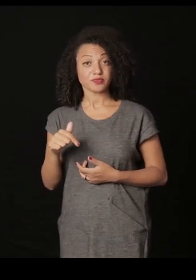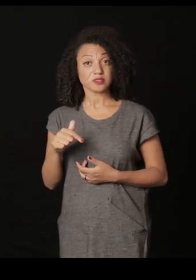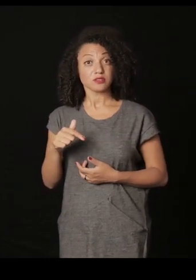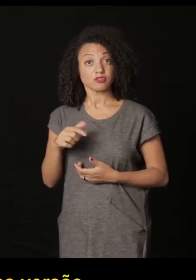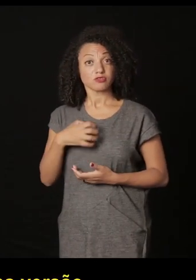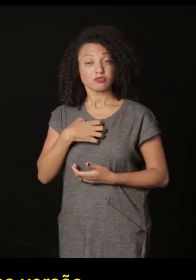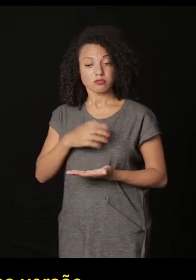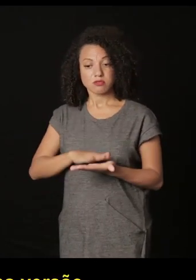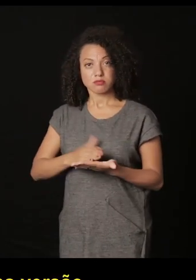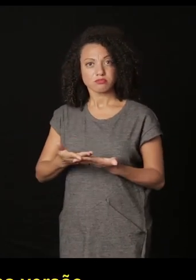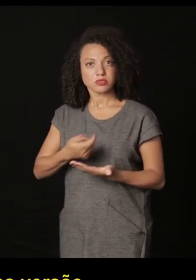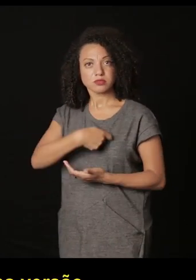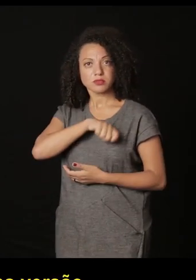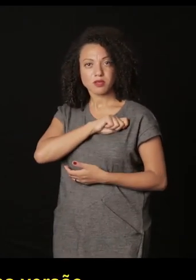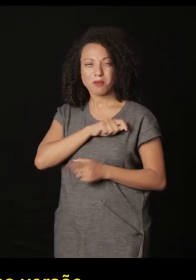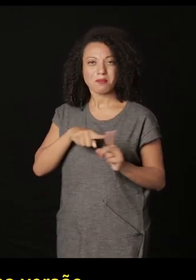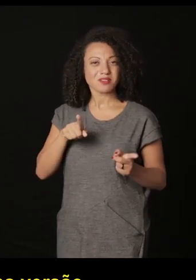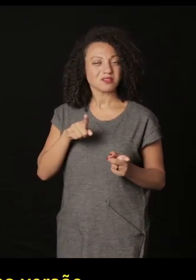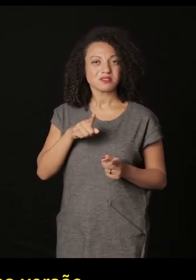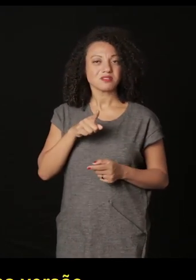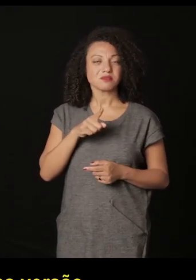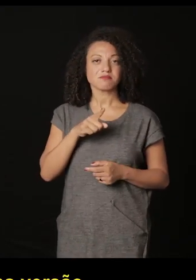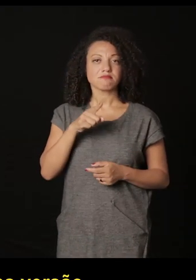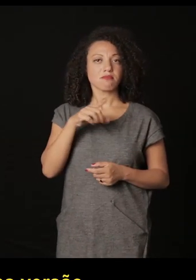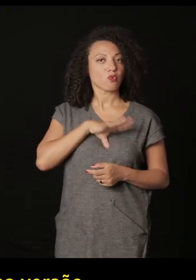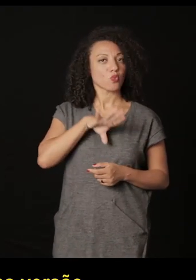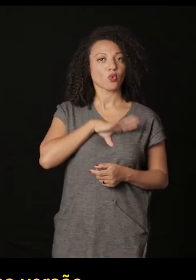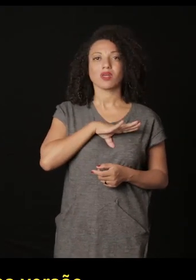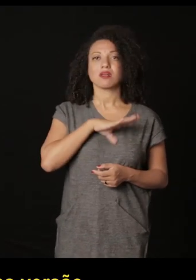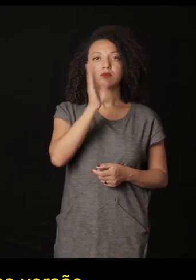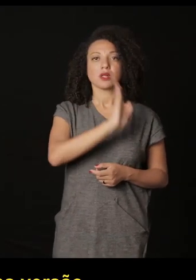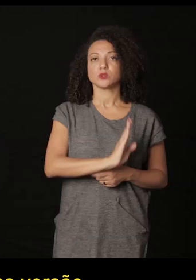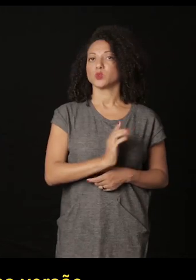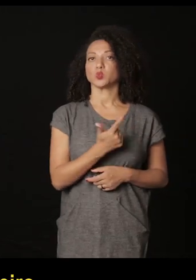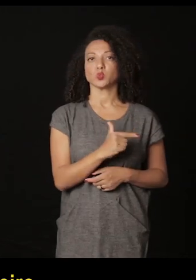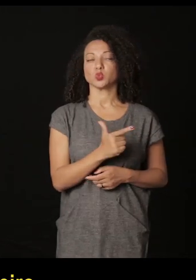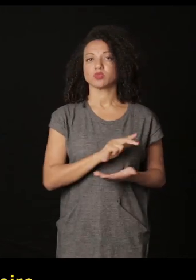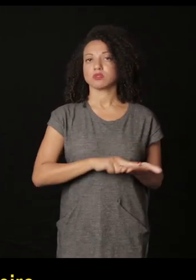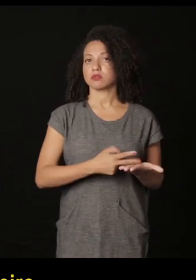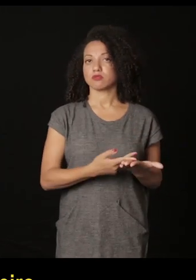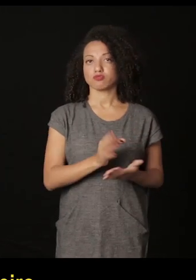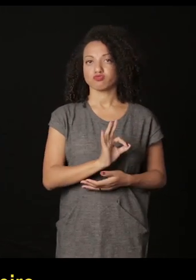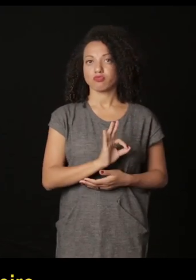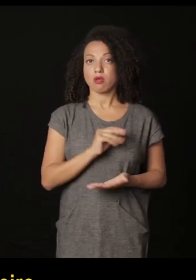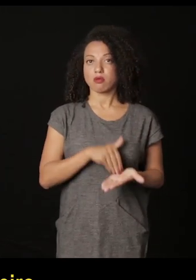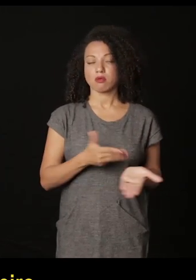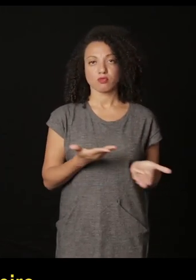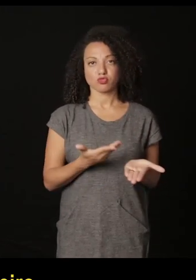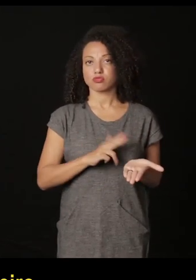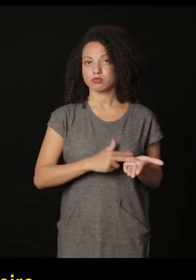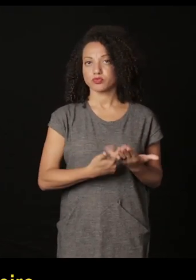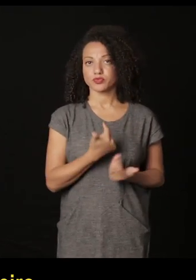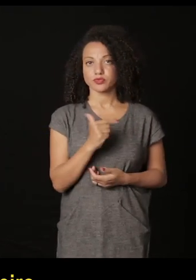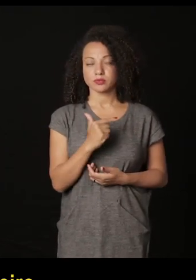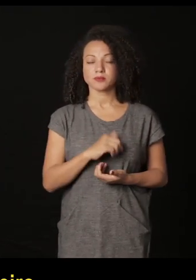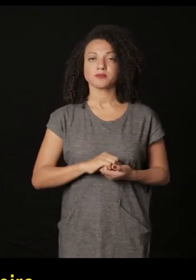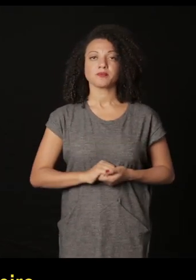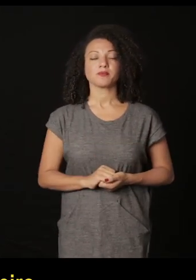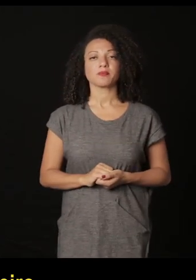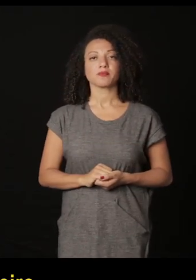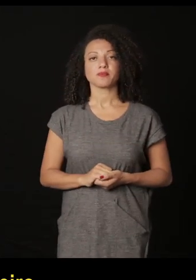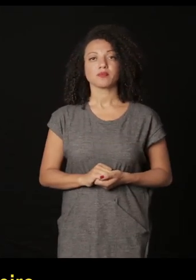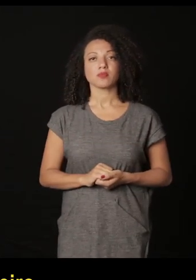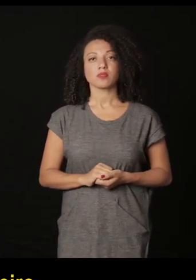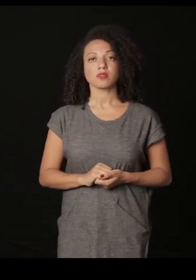em espanhol e ele segue sem uma versão em português pelo menos português brasileiro continuamos sem